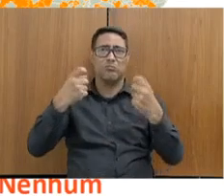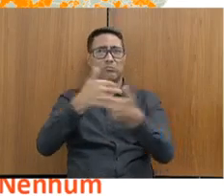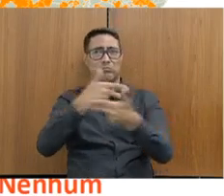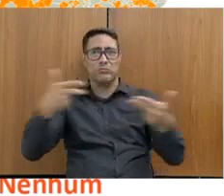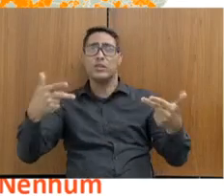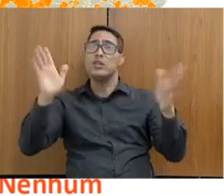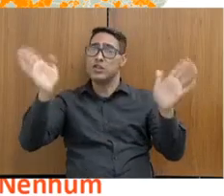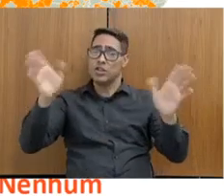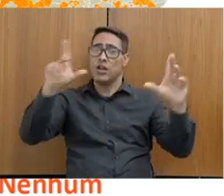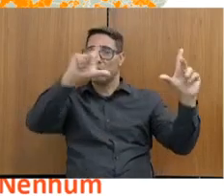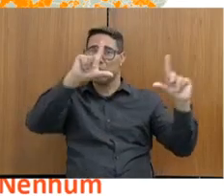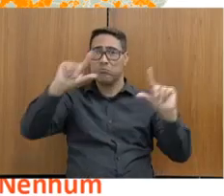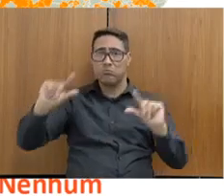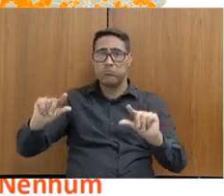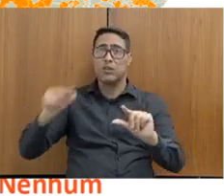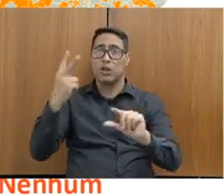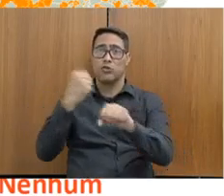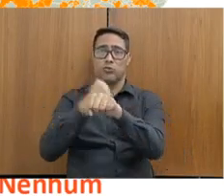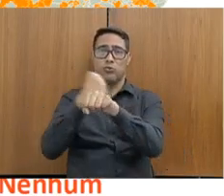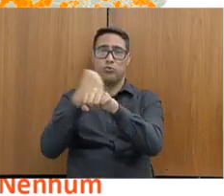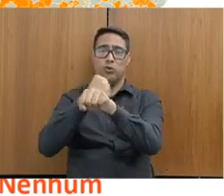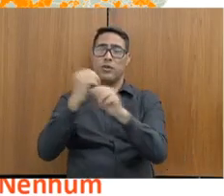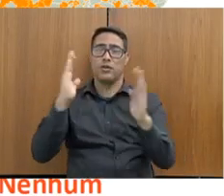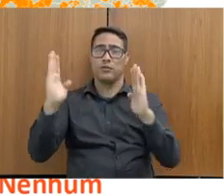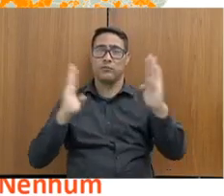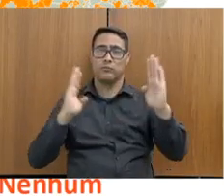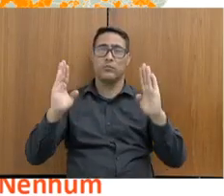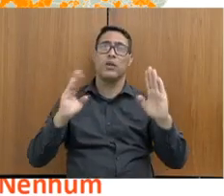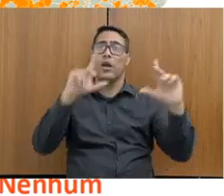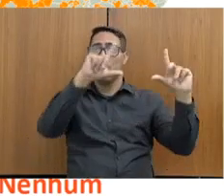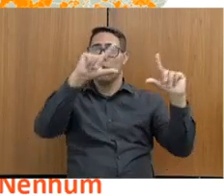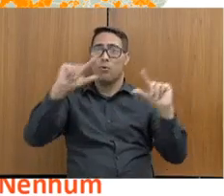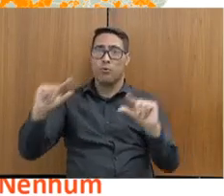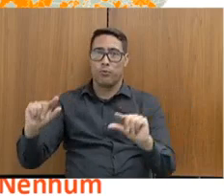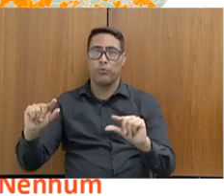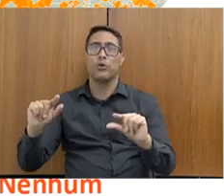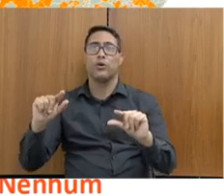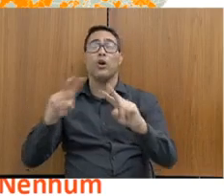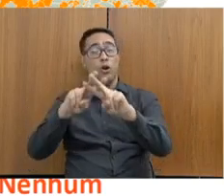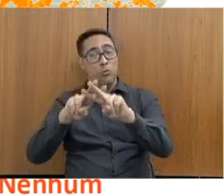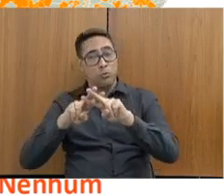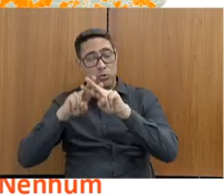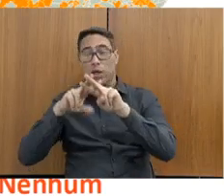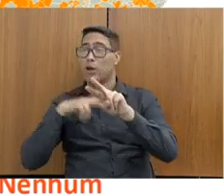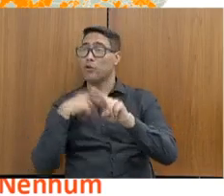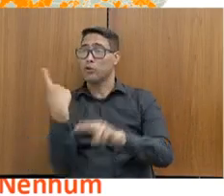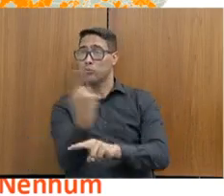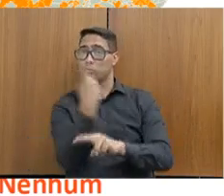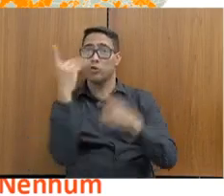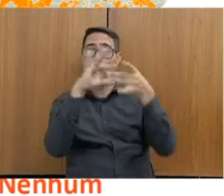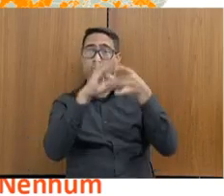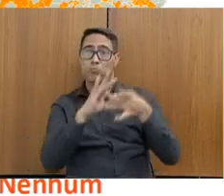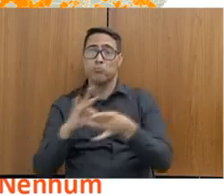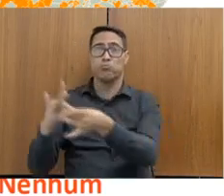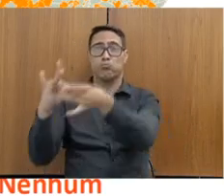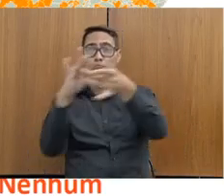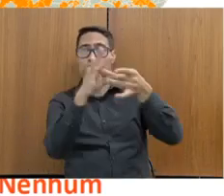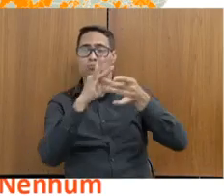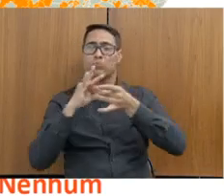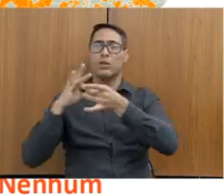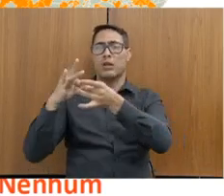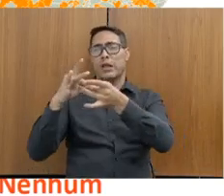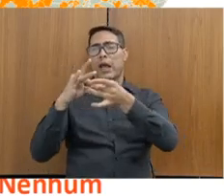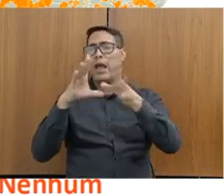significativa nesses últimos dois anos, graças, obviamente, a essa integração. Ninguém trabalha sozinho, nenhuma força por si só